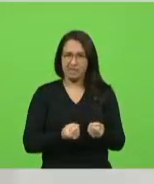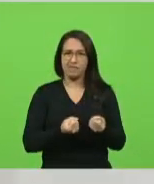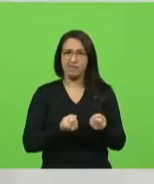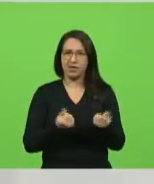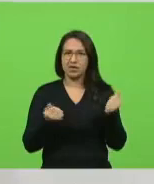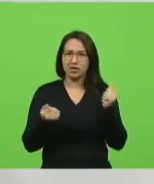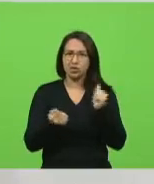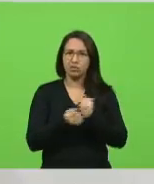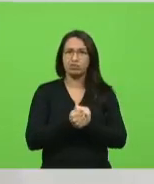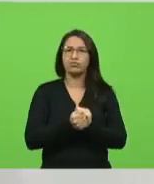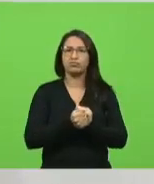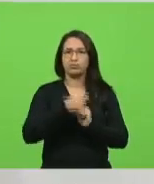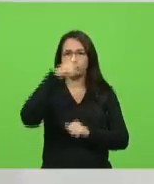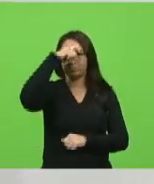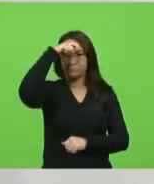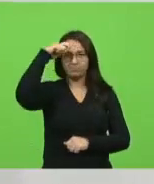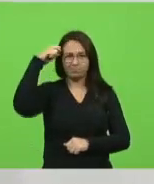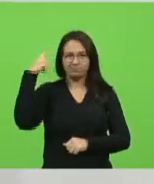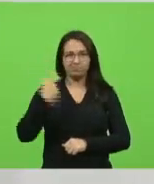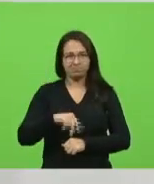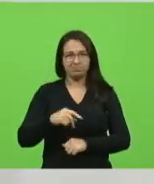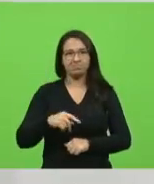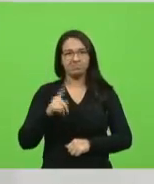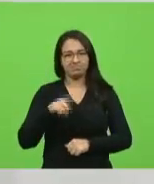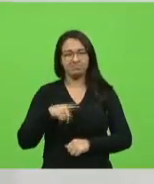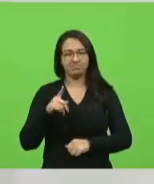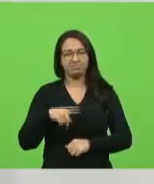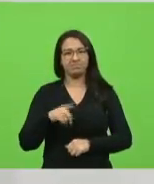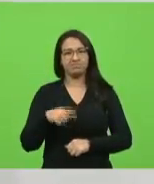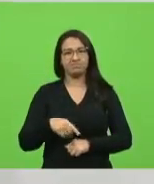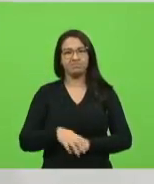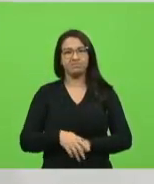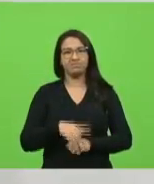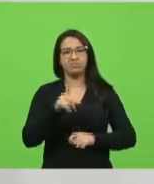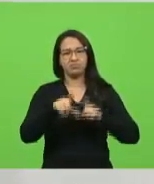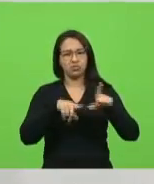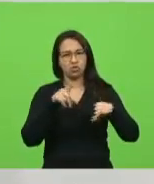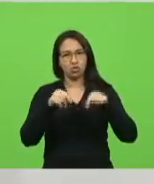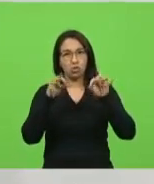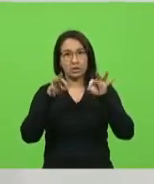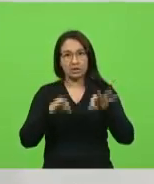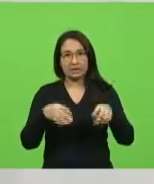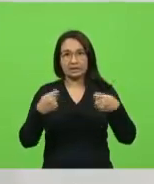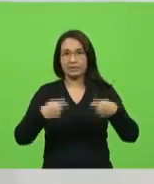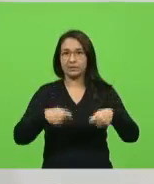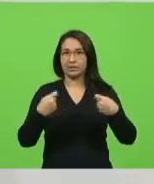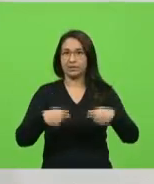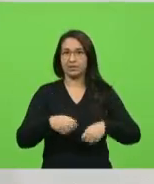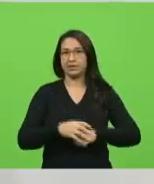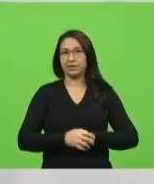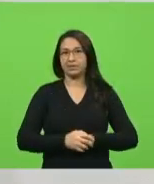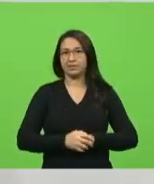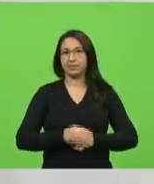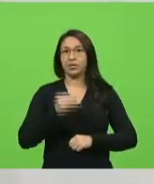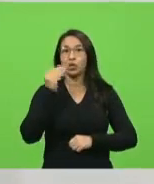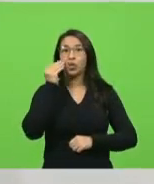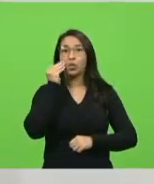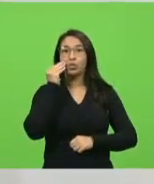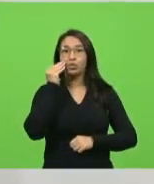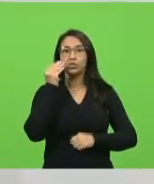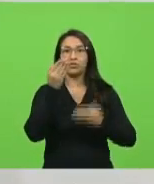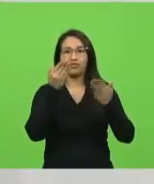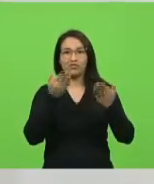sangue aqui dentro. Tome as escolhas certas. Mostra que é o senhor quem manda em Santa